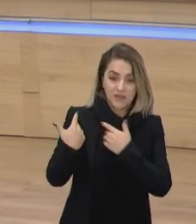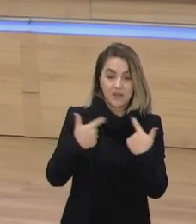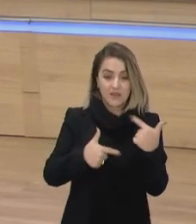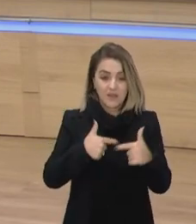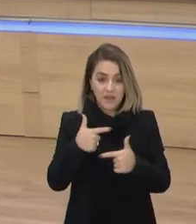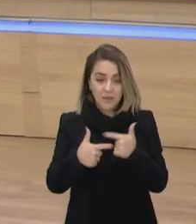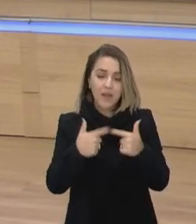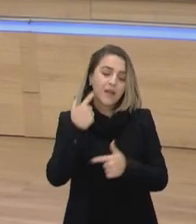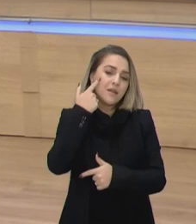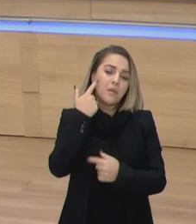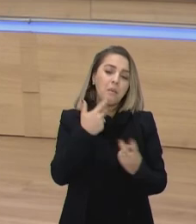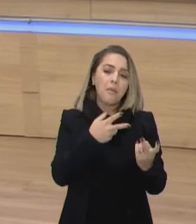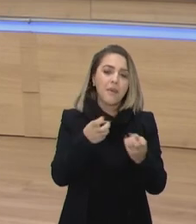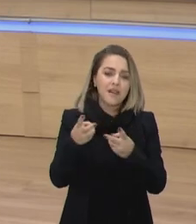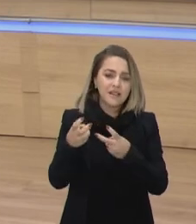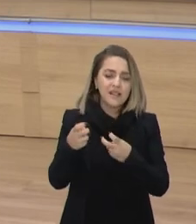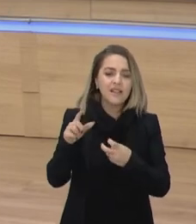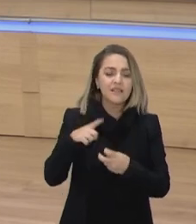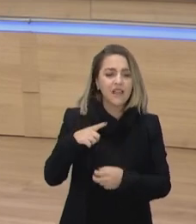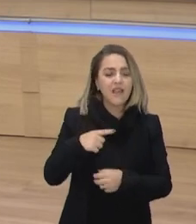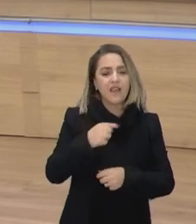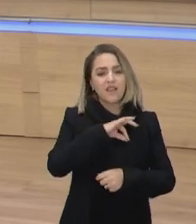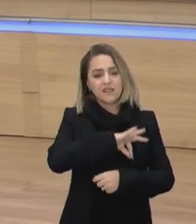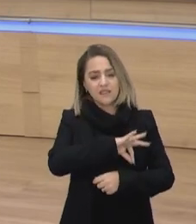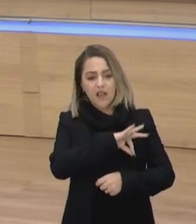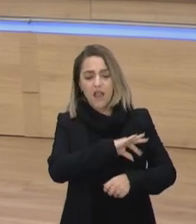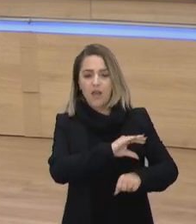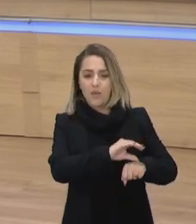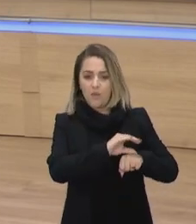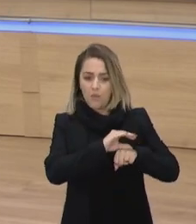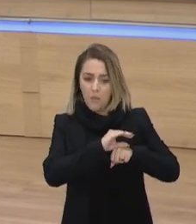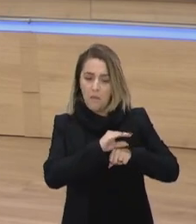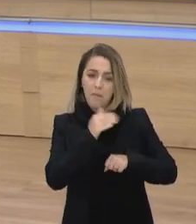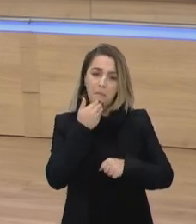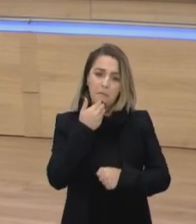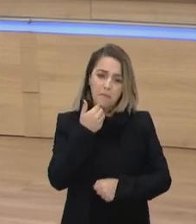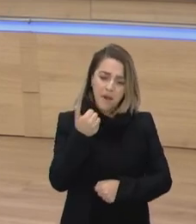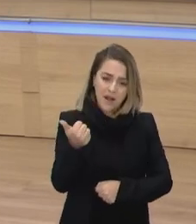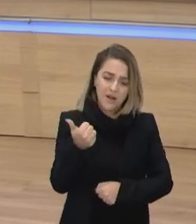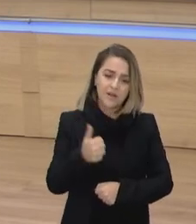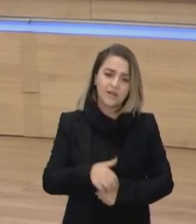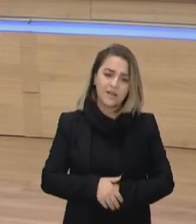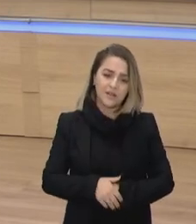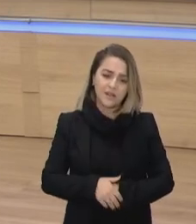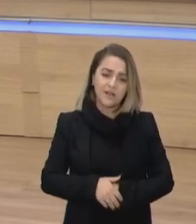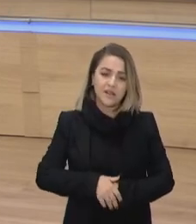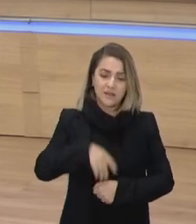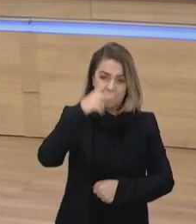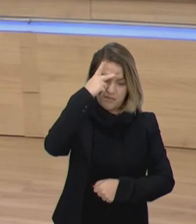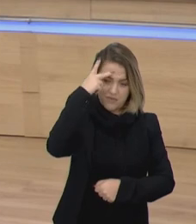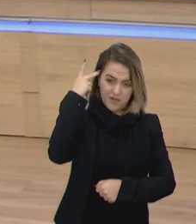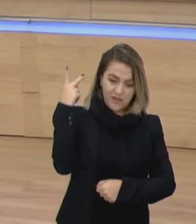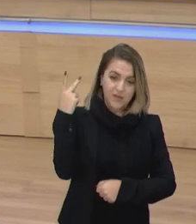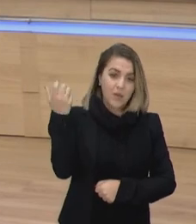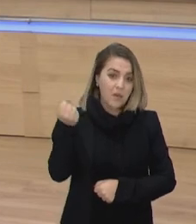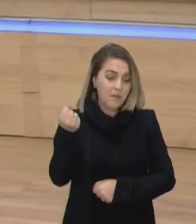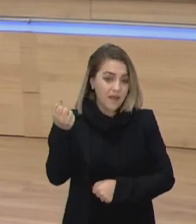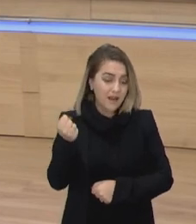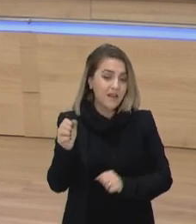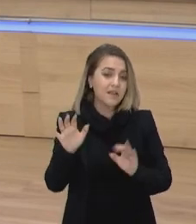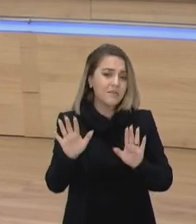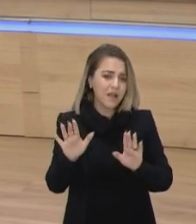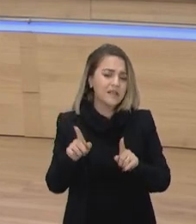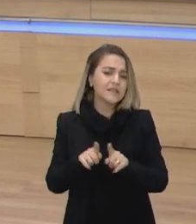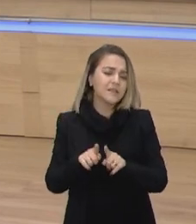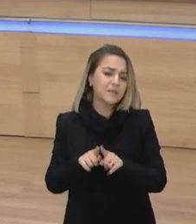que tem uma melhor remuneração elas são de pessoas brancas mas também